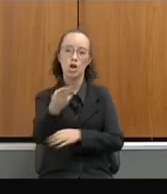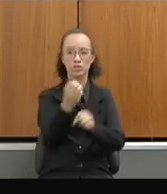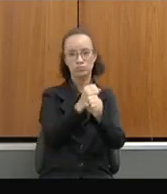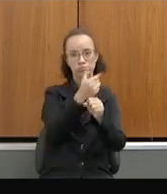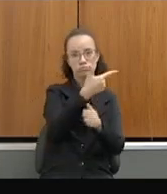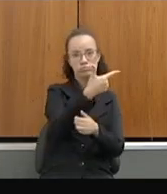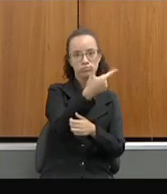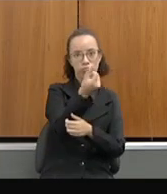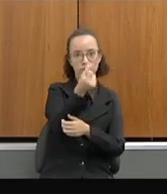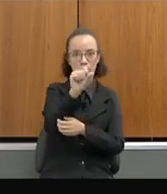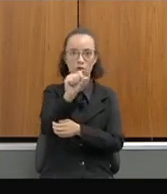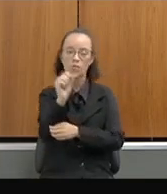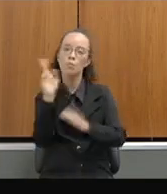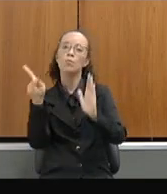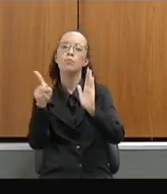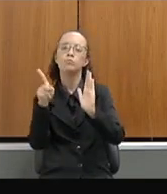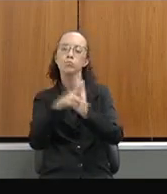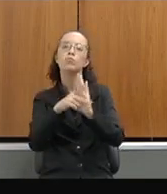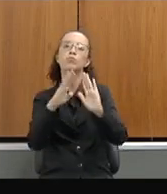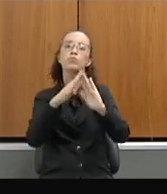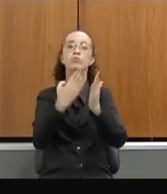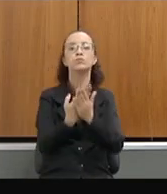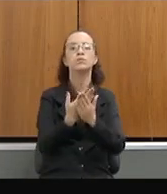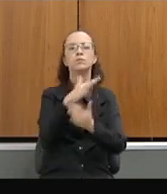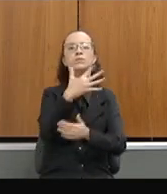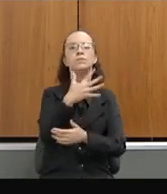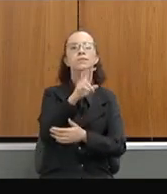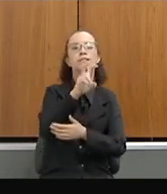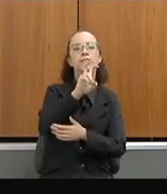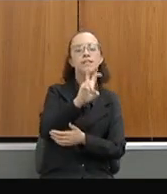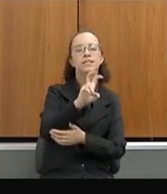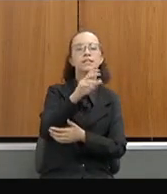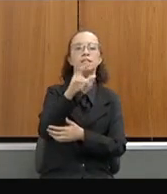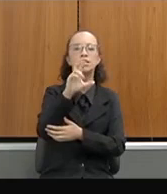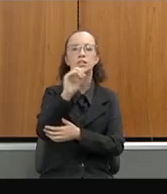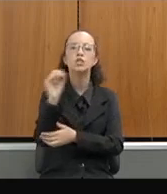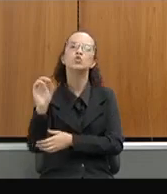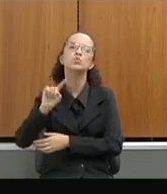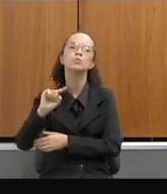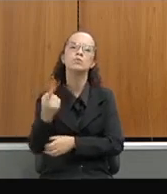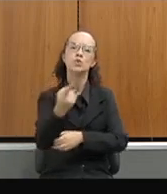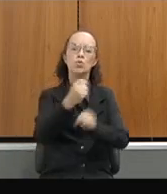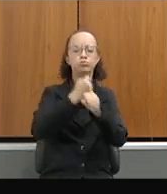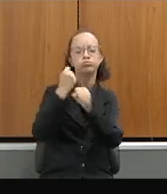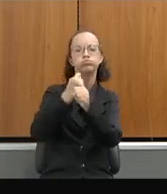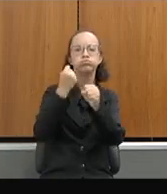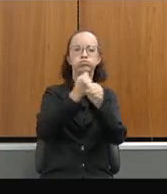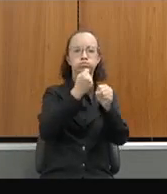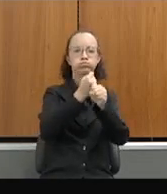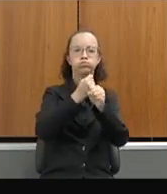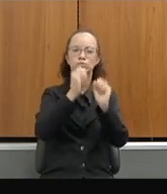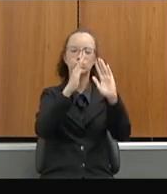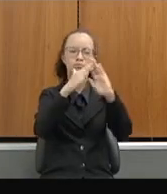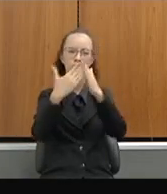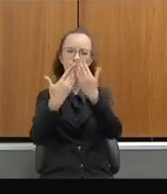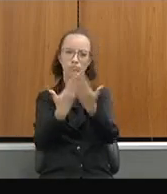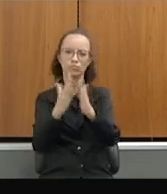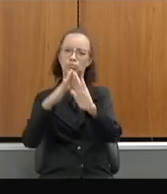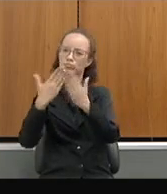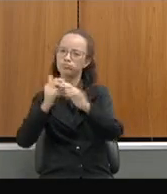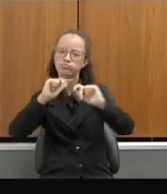infraestrutura das nossas escolas. São 2.500 obras em 1.472 escolas. Literalmente,